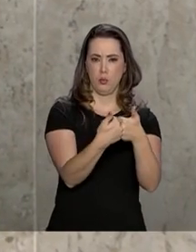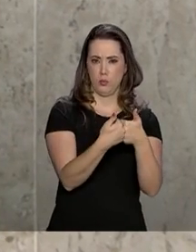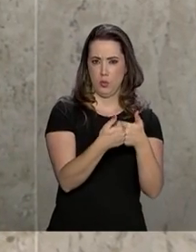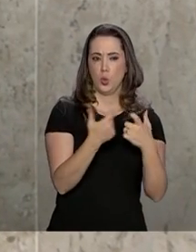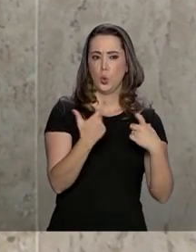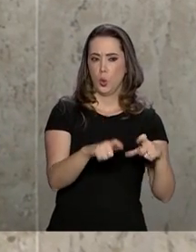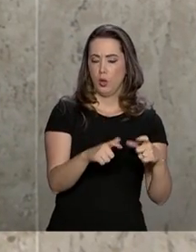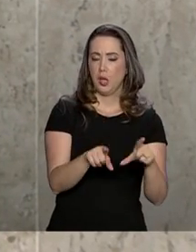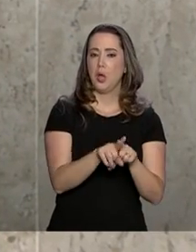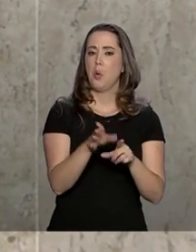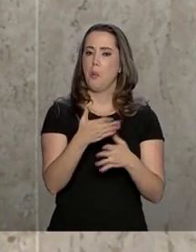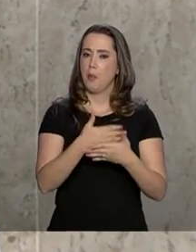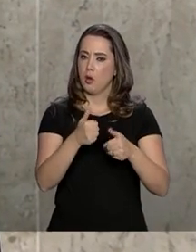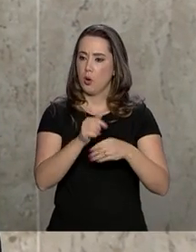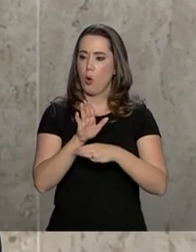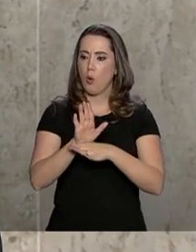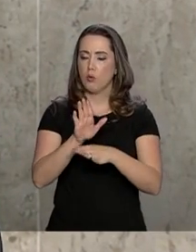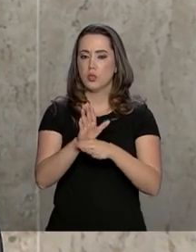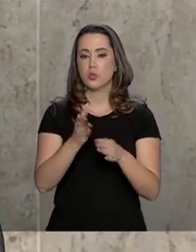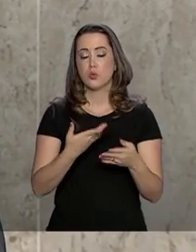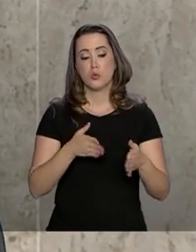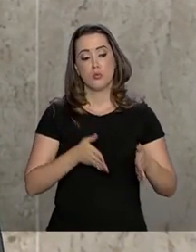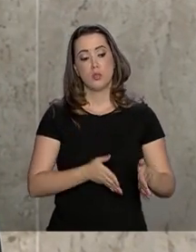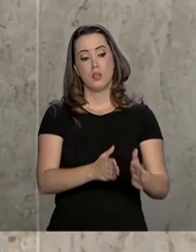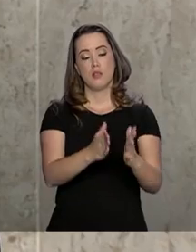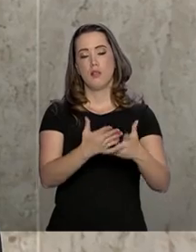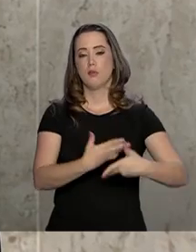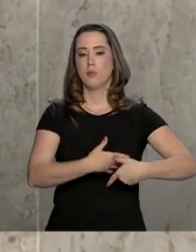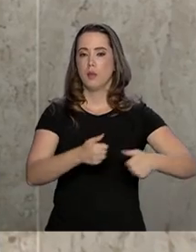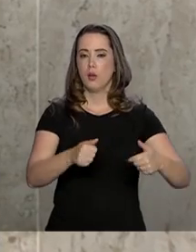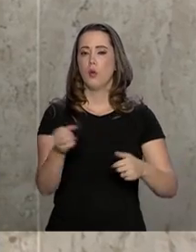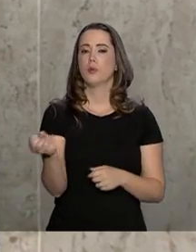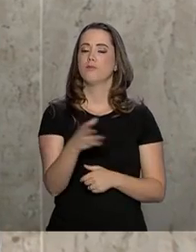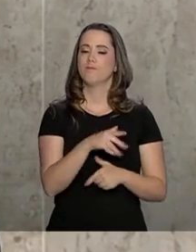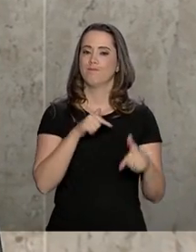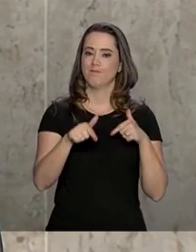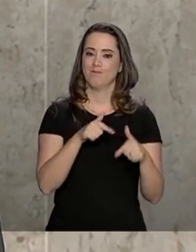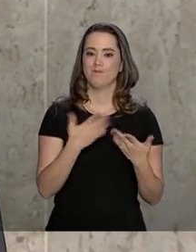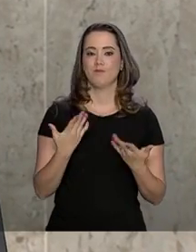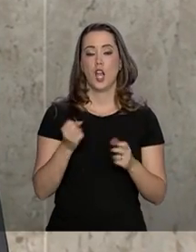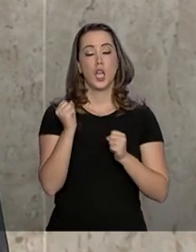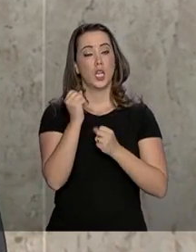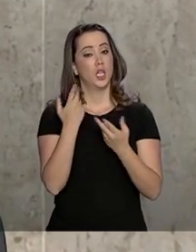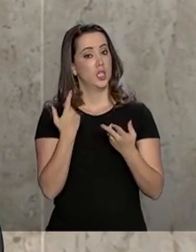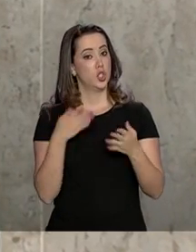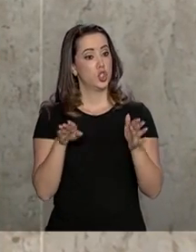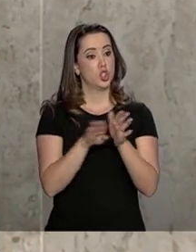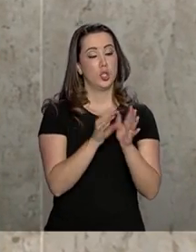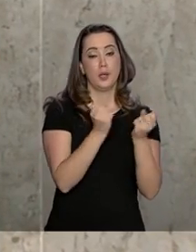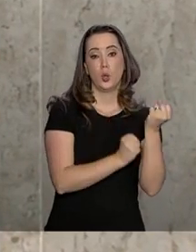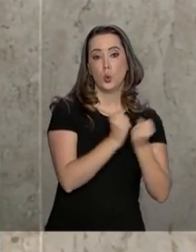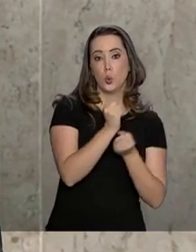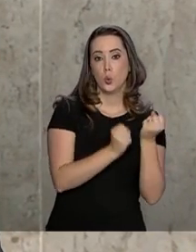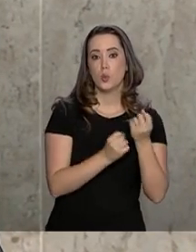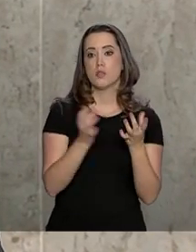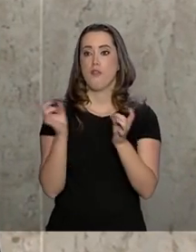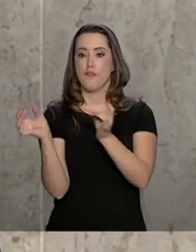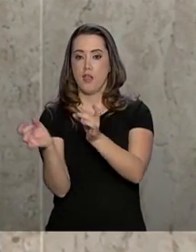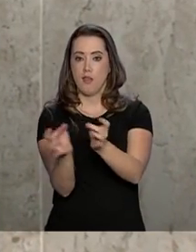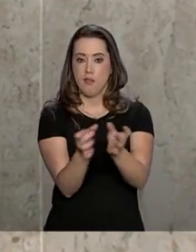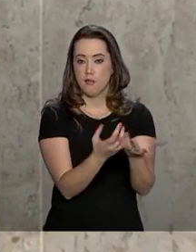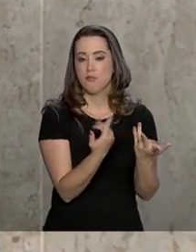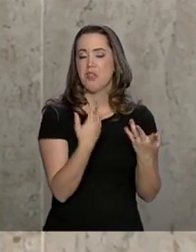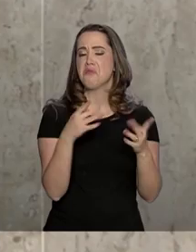beneficiados pela infraestrutura e desenvolvimento de novas atividades, como indústria, comércio e turismo. E